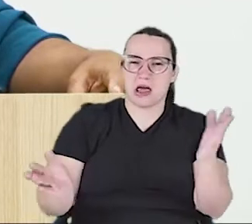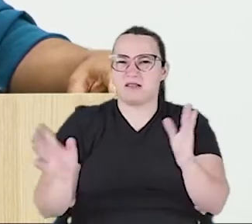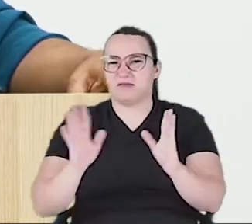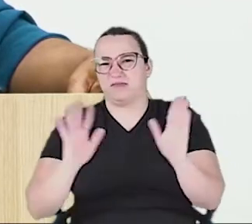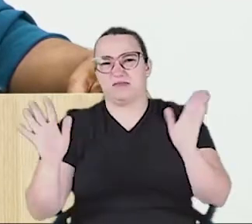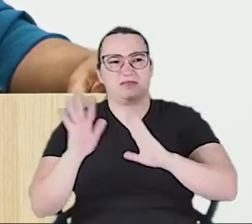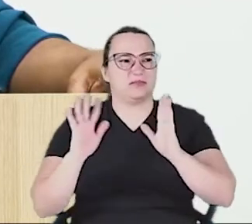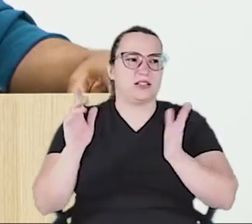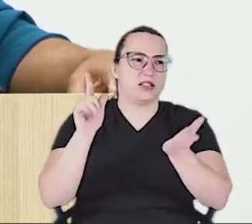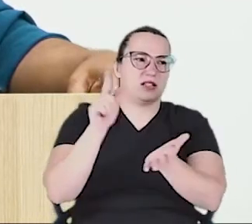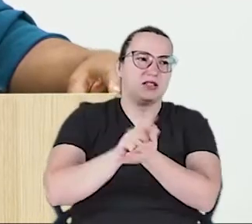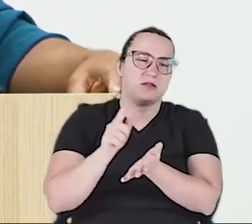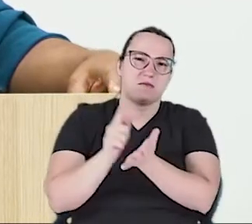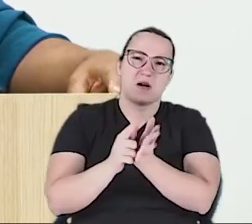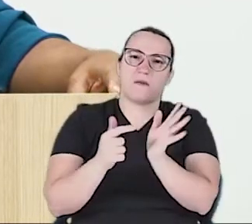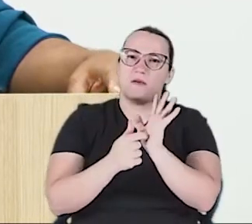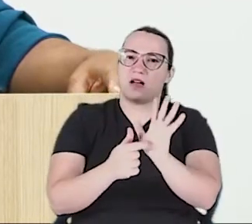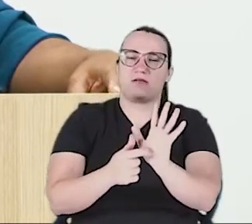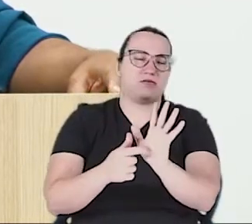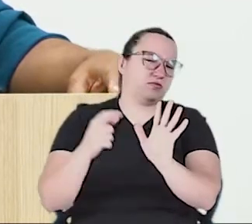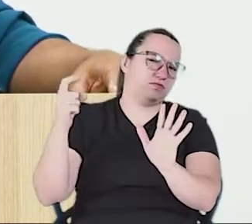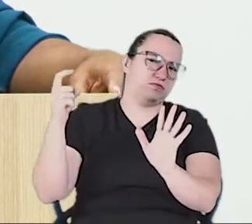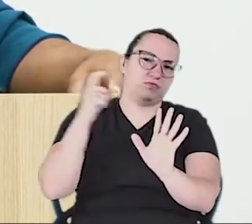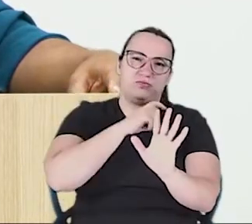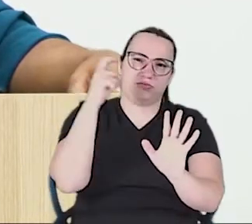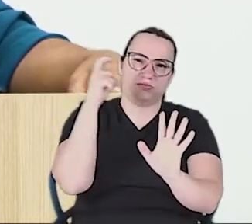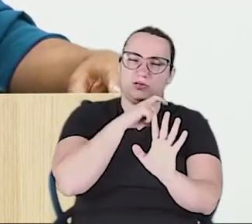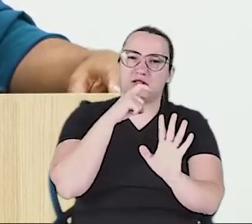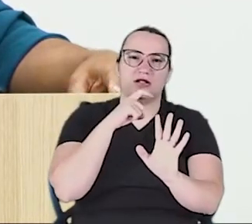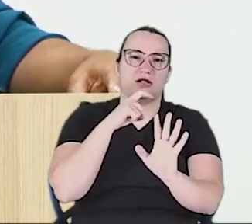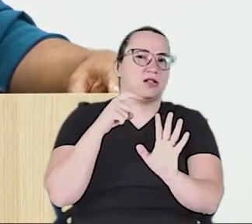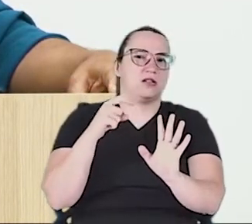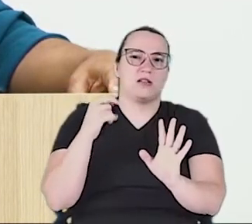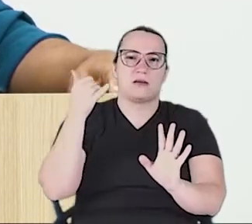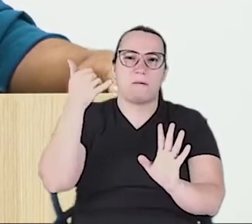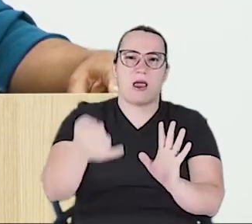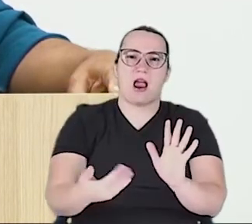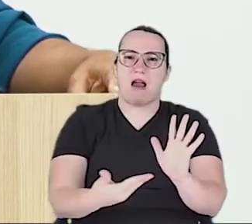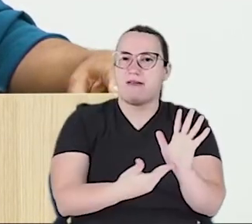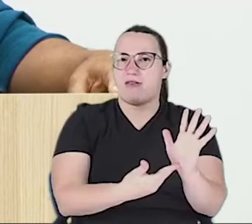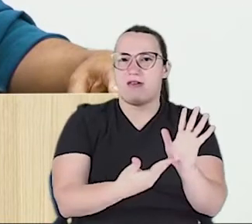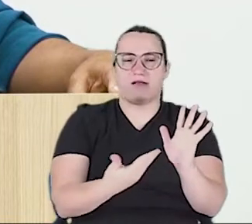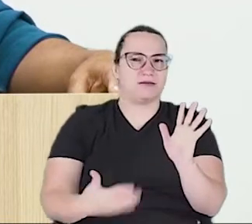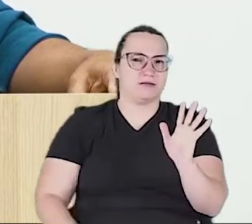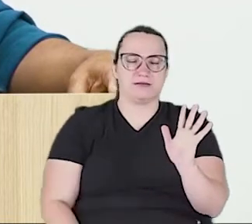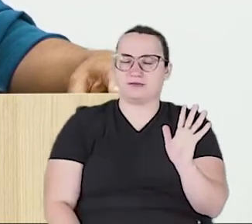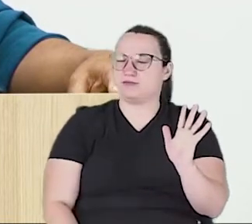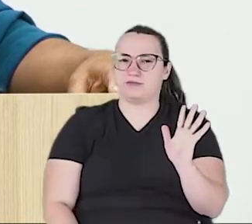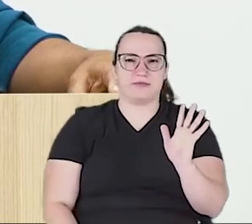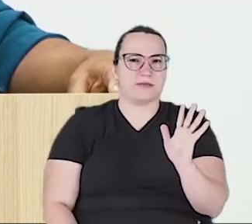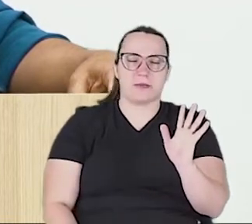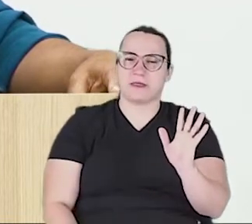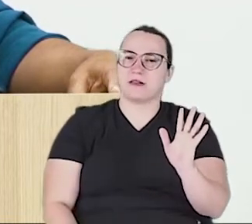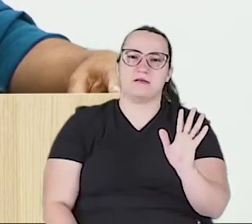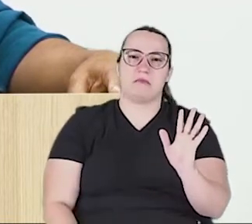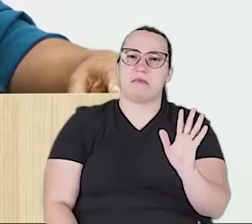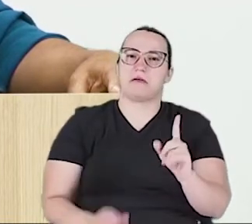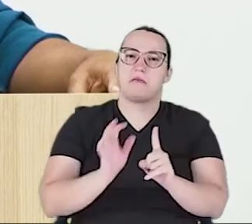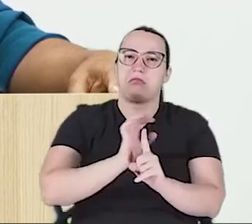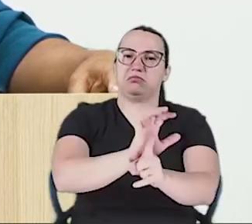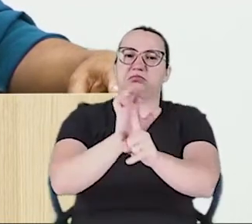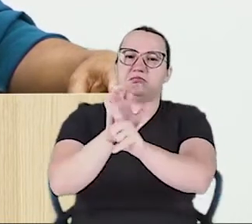porcaria que fizeram. Essa merda que fizeram. Então não fique colocando isso na cabeça das pessoas.